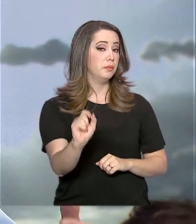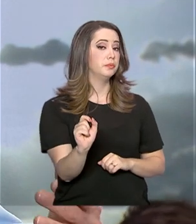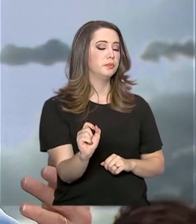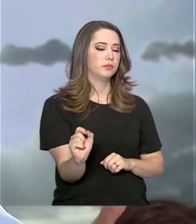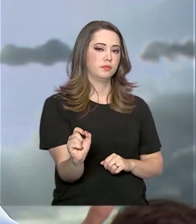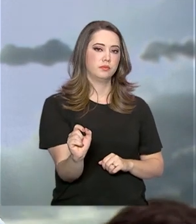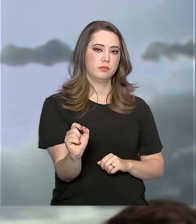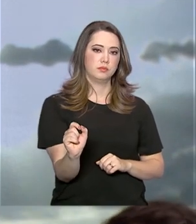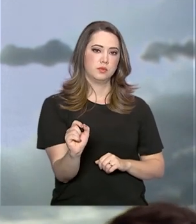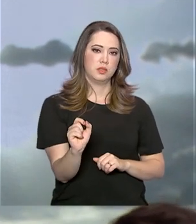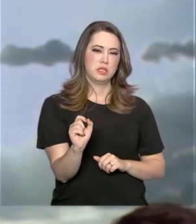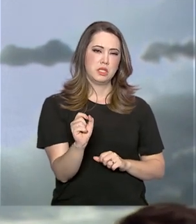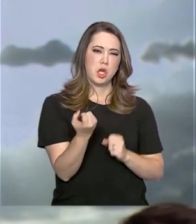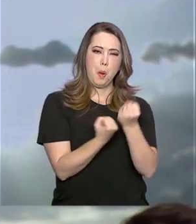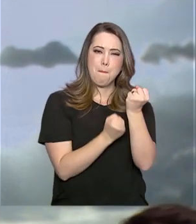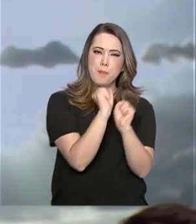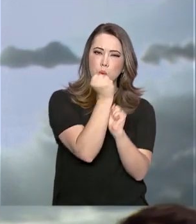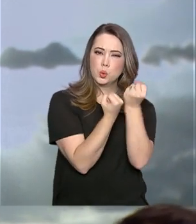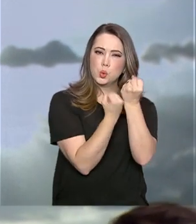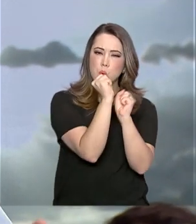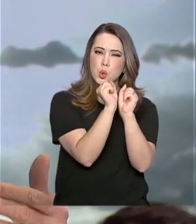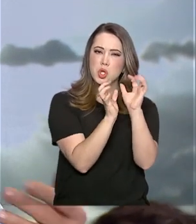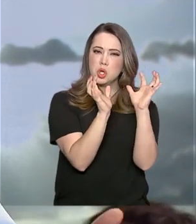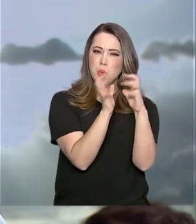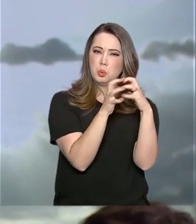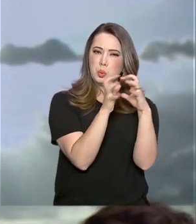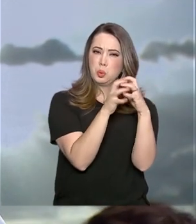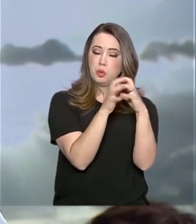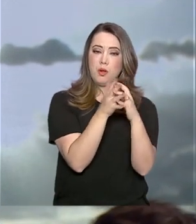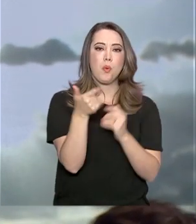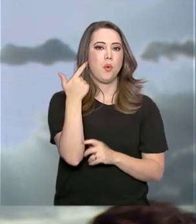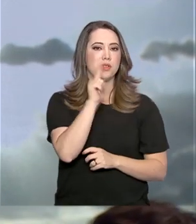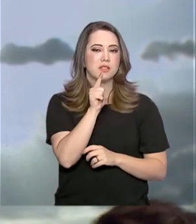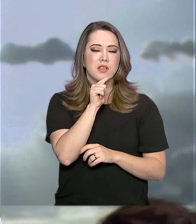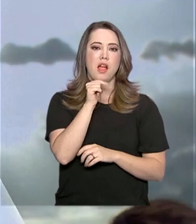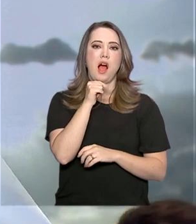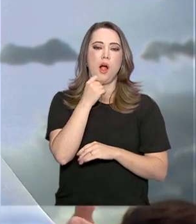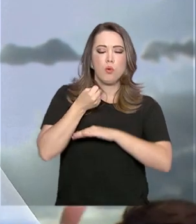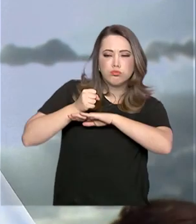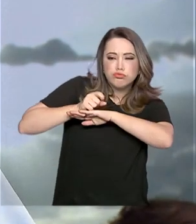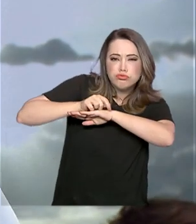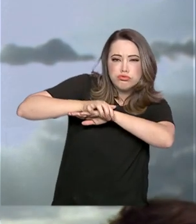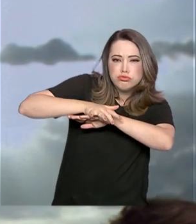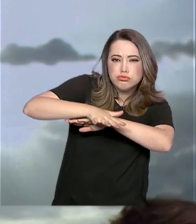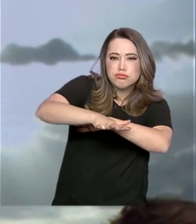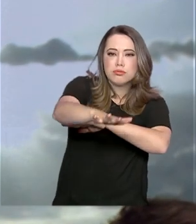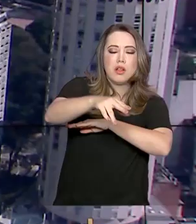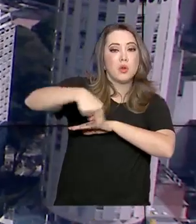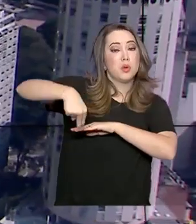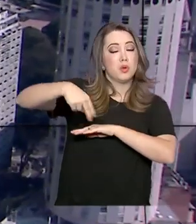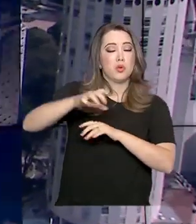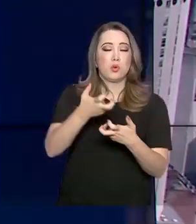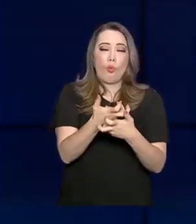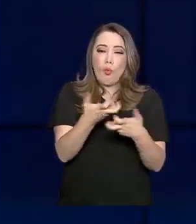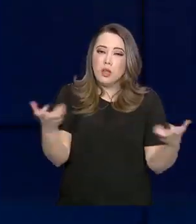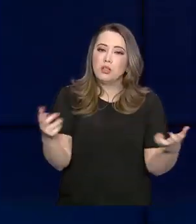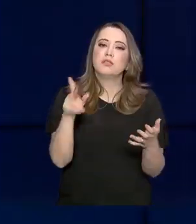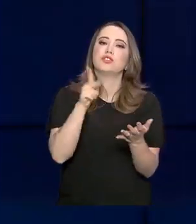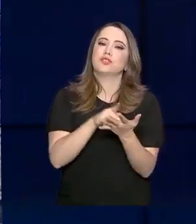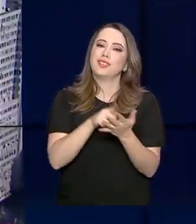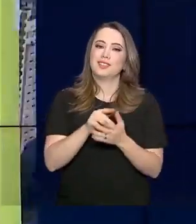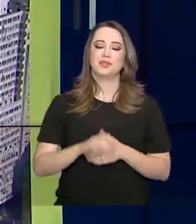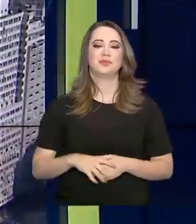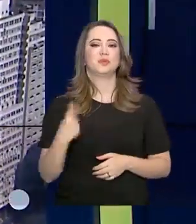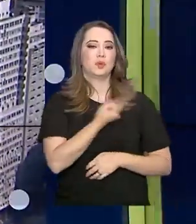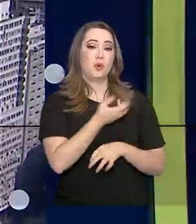motores funcionem e irriguem o nosso sertão de verdade. O governo